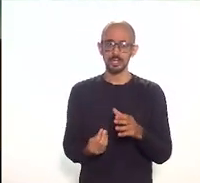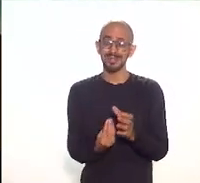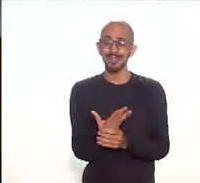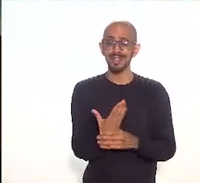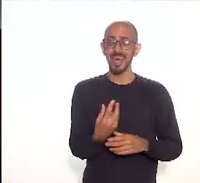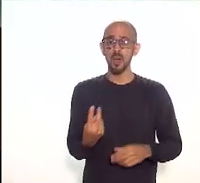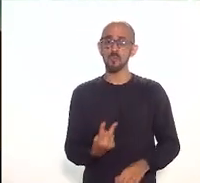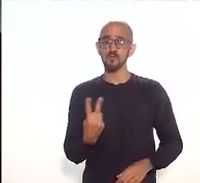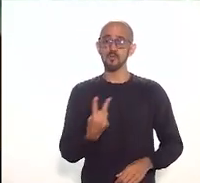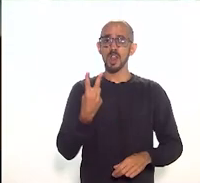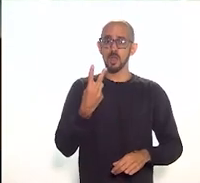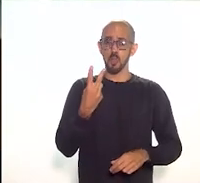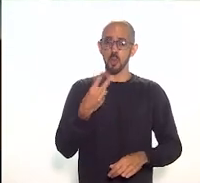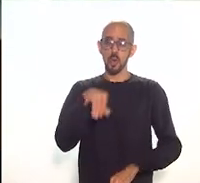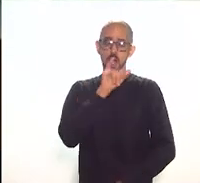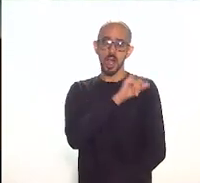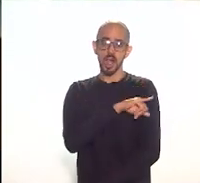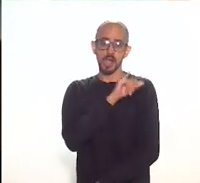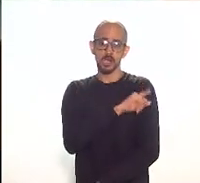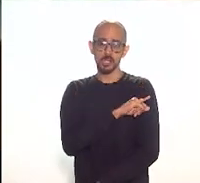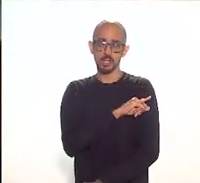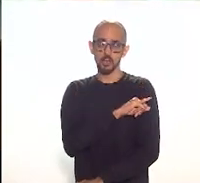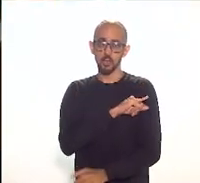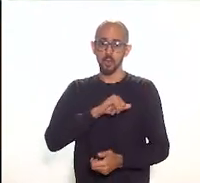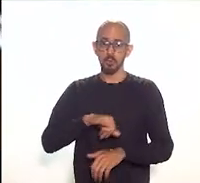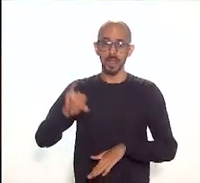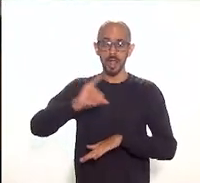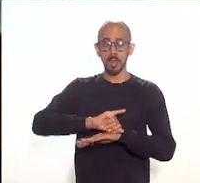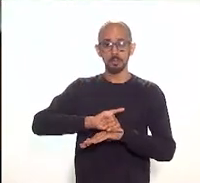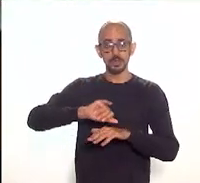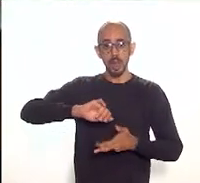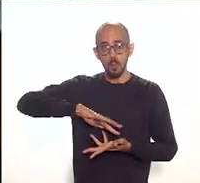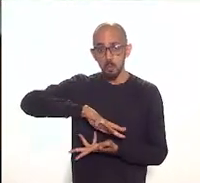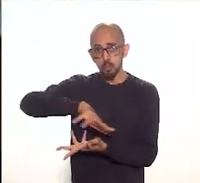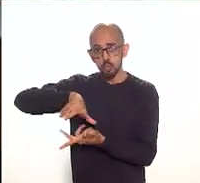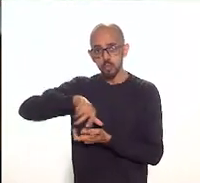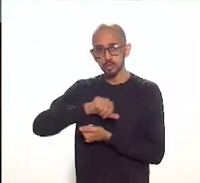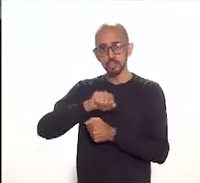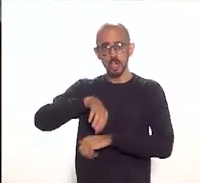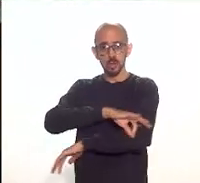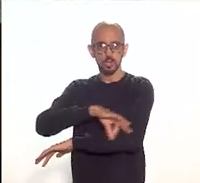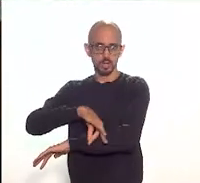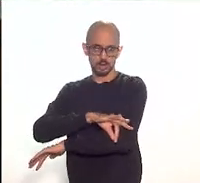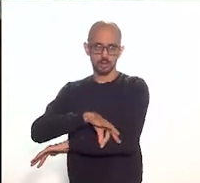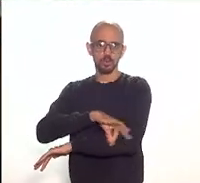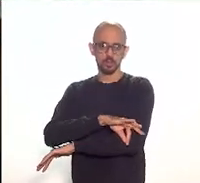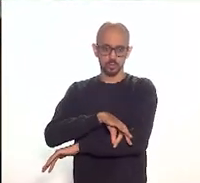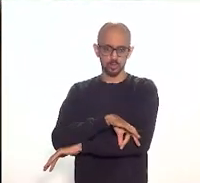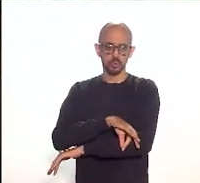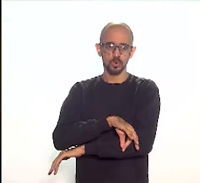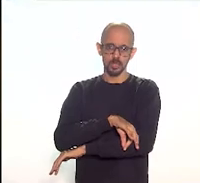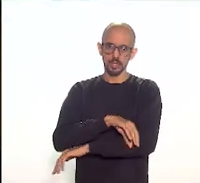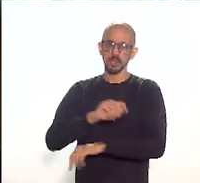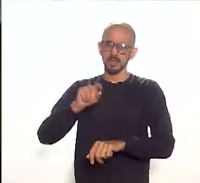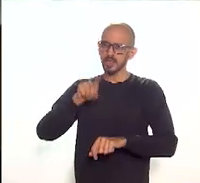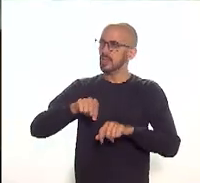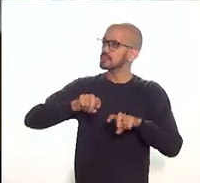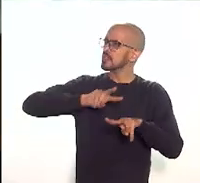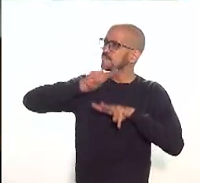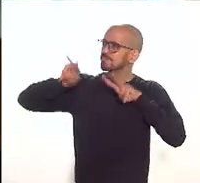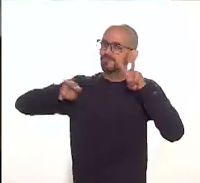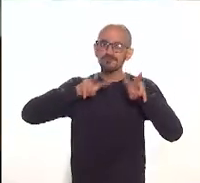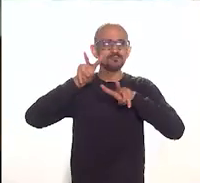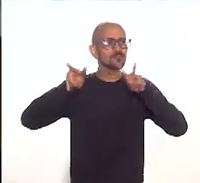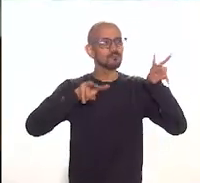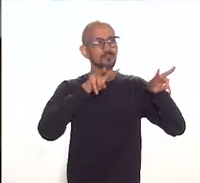o Rio como capital mundial da arquitetura, como paisagem cultural, paisagem mundial. Então,